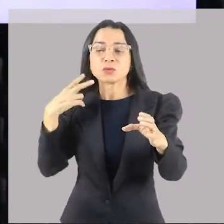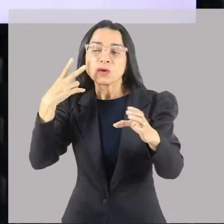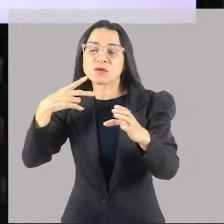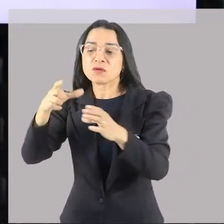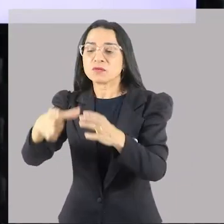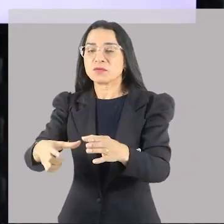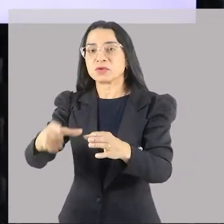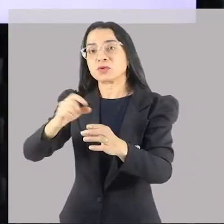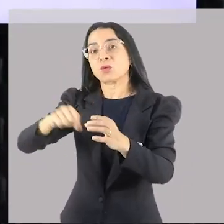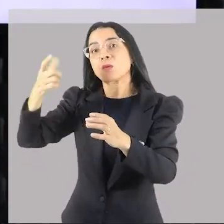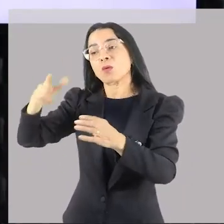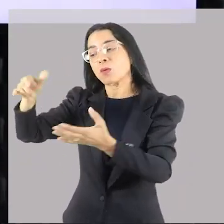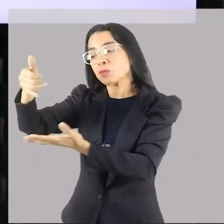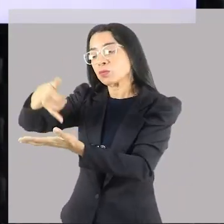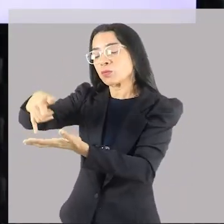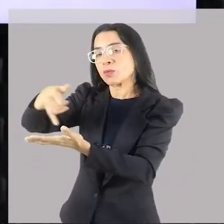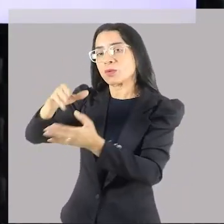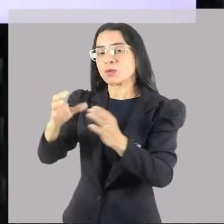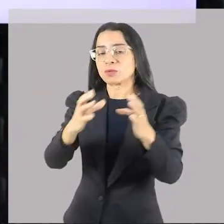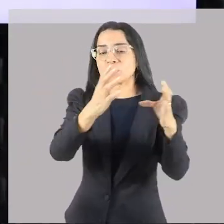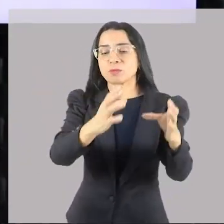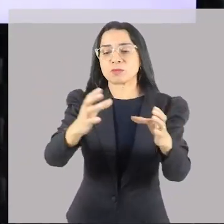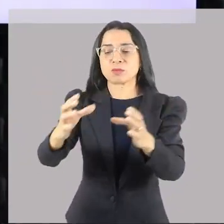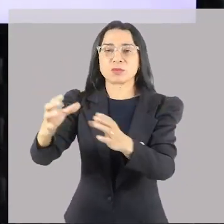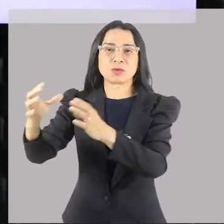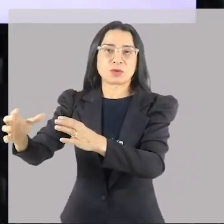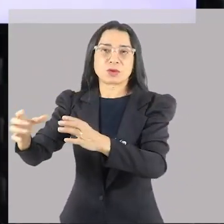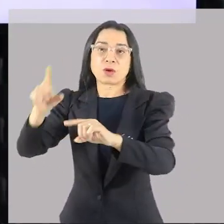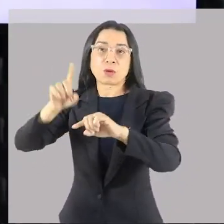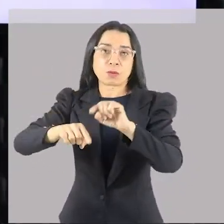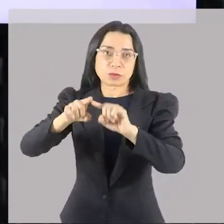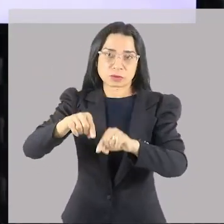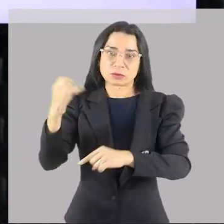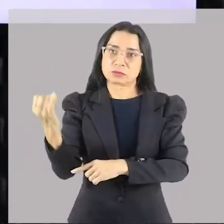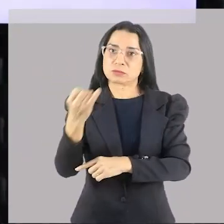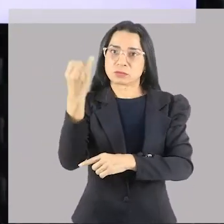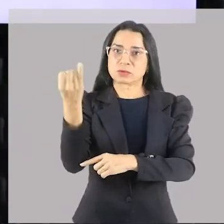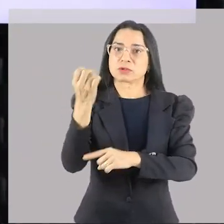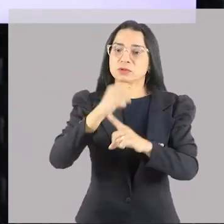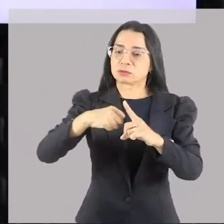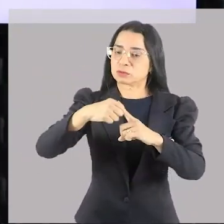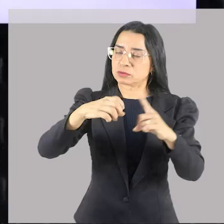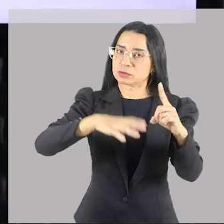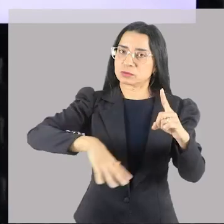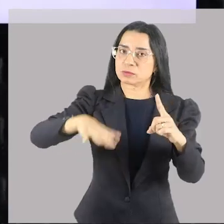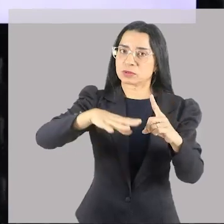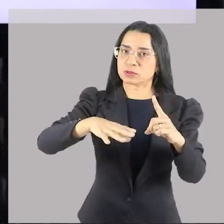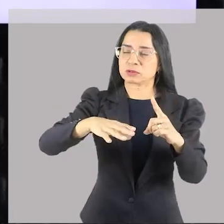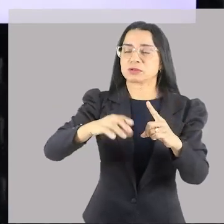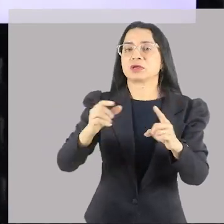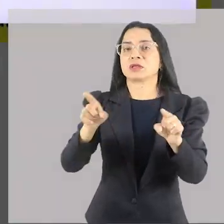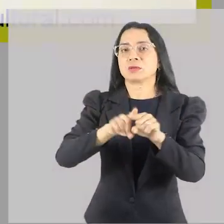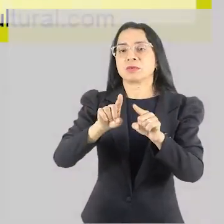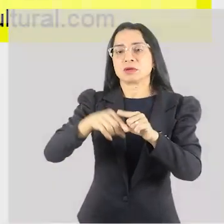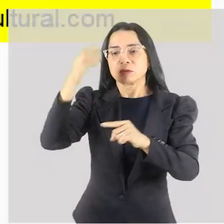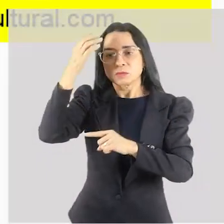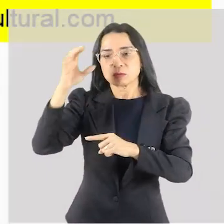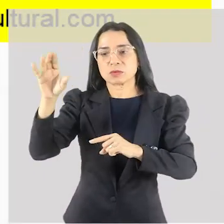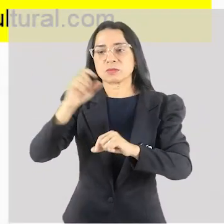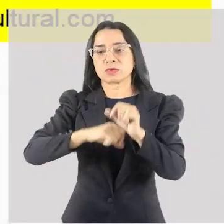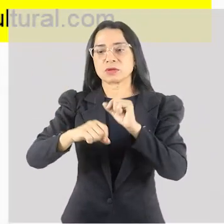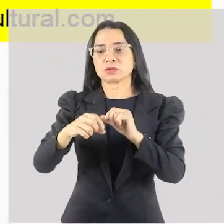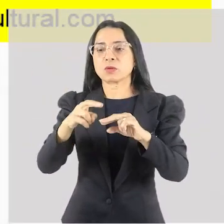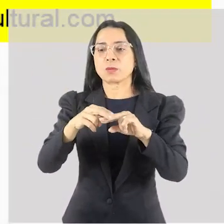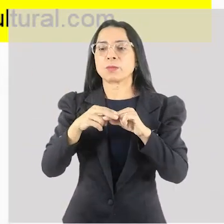cereais, e assim por diante. Ou seja, eles eram objetos extremamente importantes, socialmente importantes, culturalmente importantes, e por causa disso,